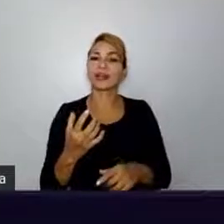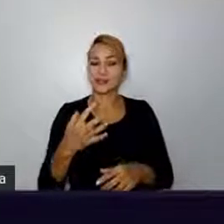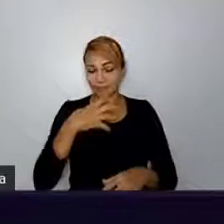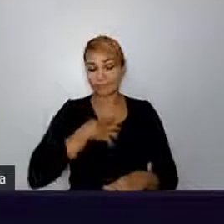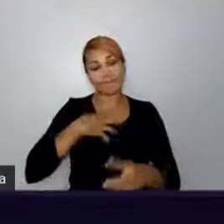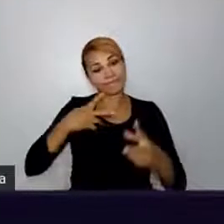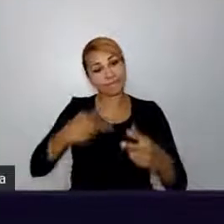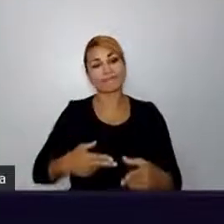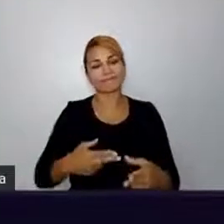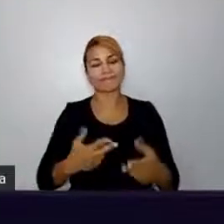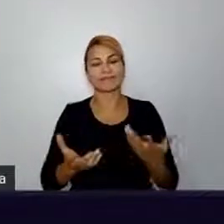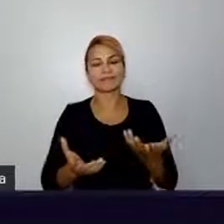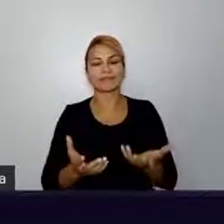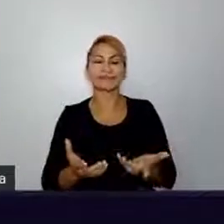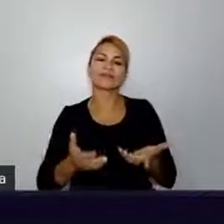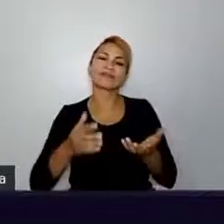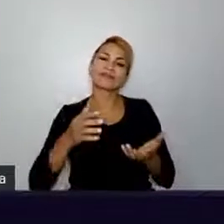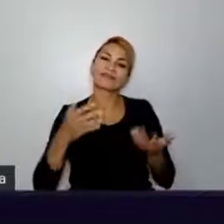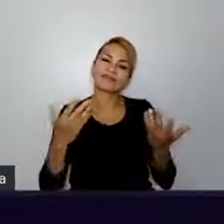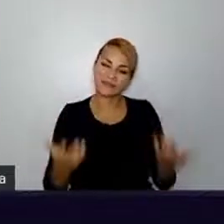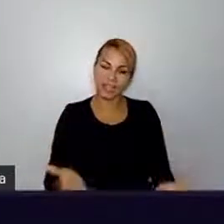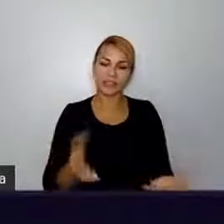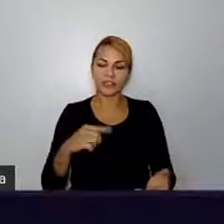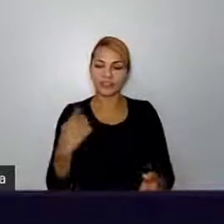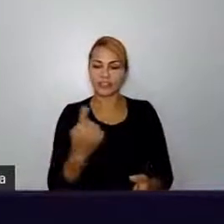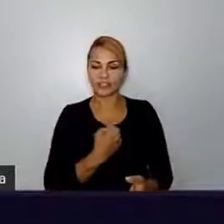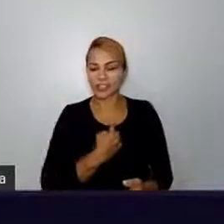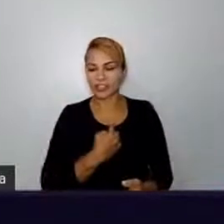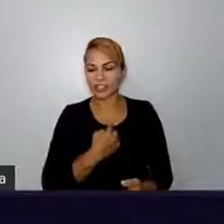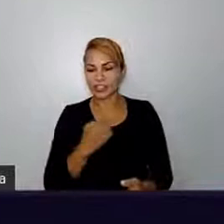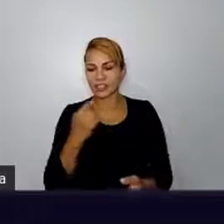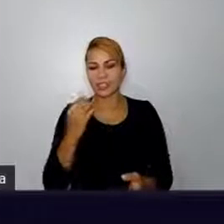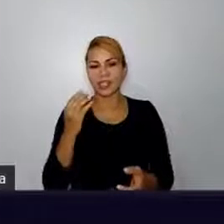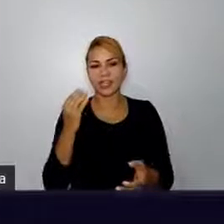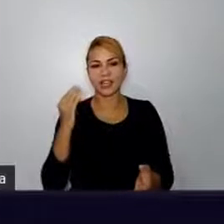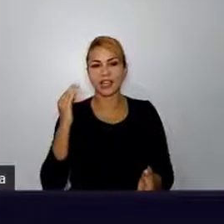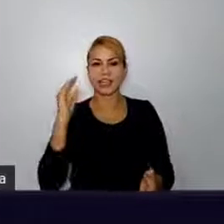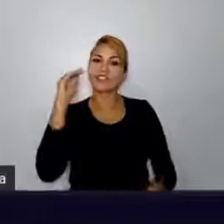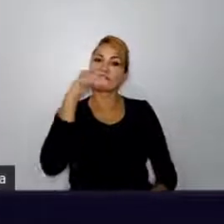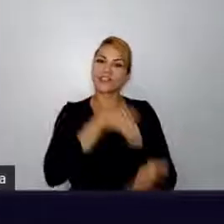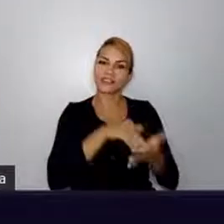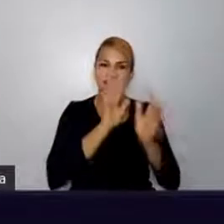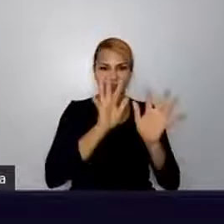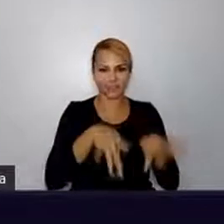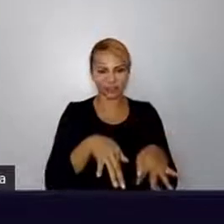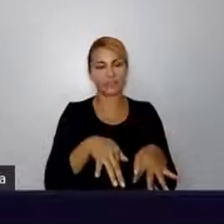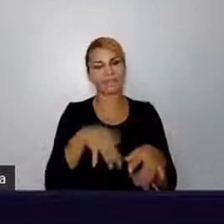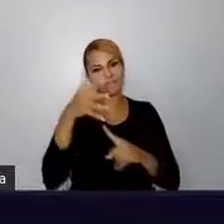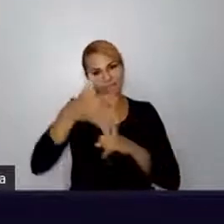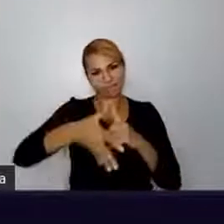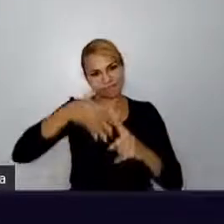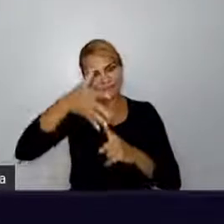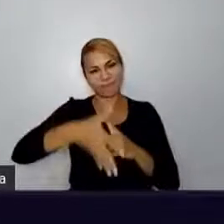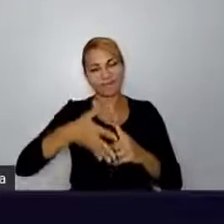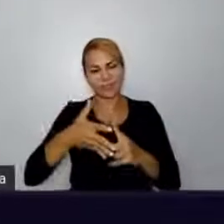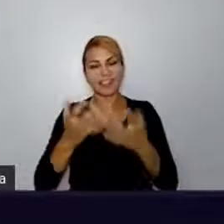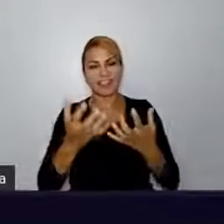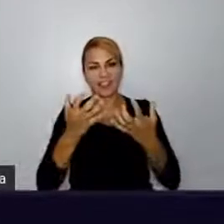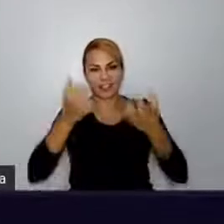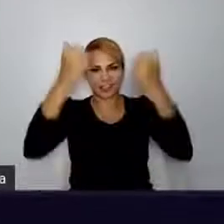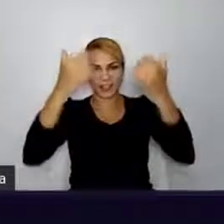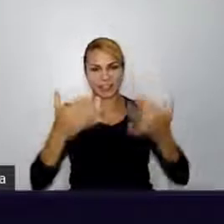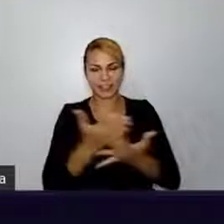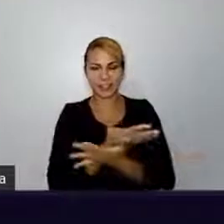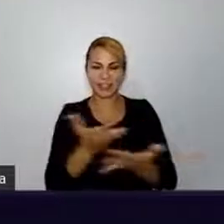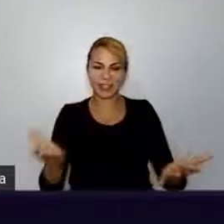E é, a gente chegou ao fim desse keynote e eu queria dizer para vocês que essas